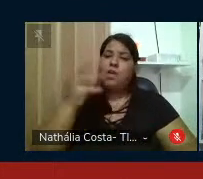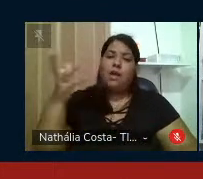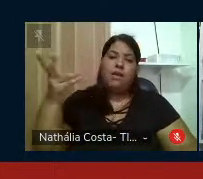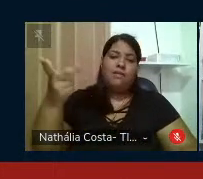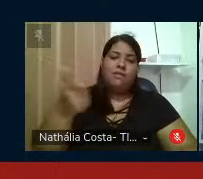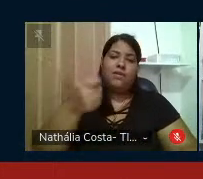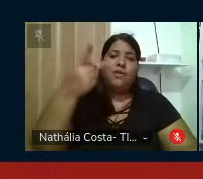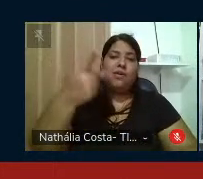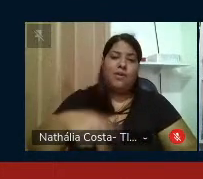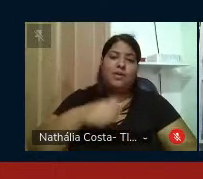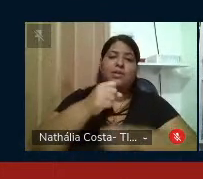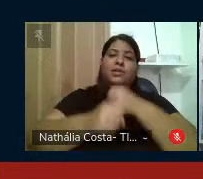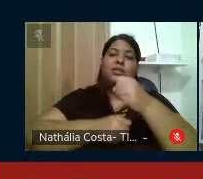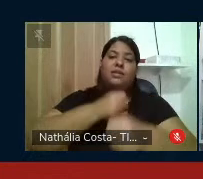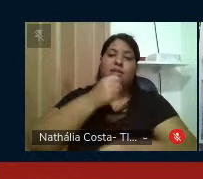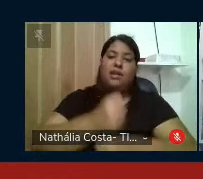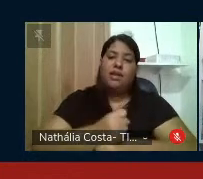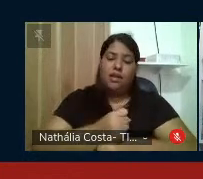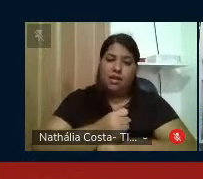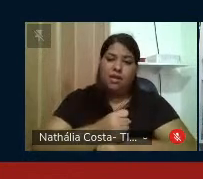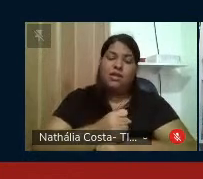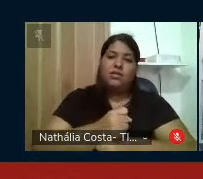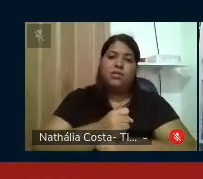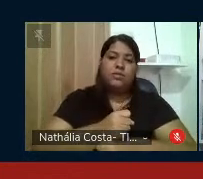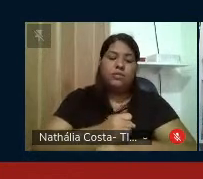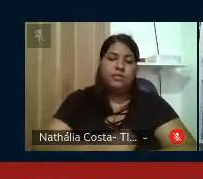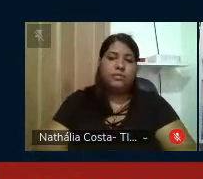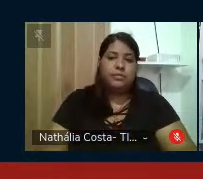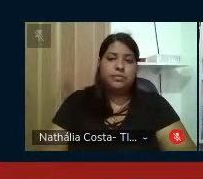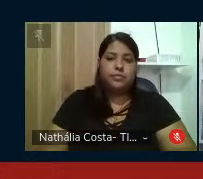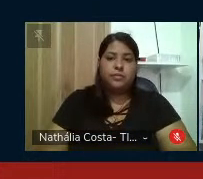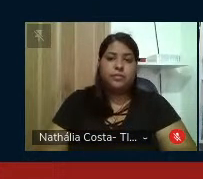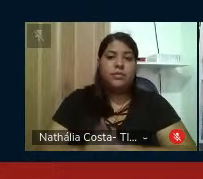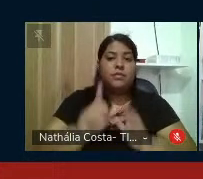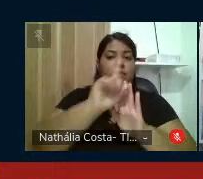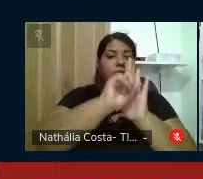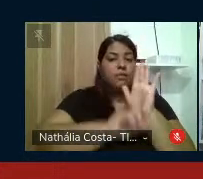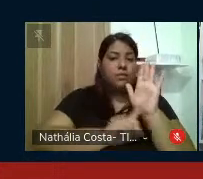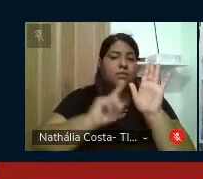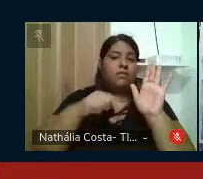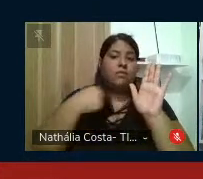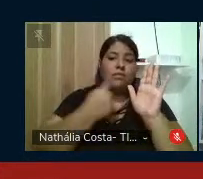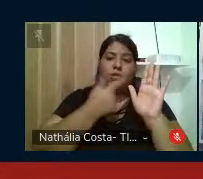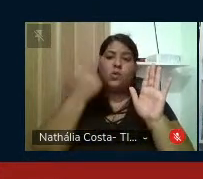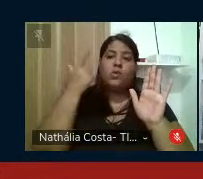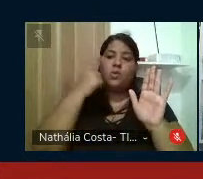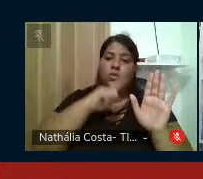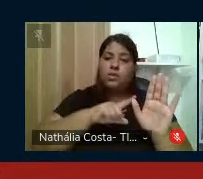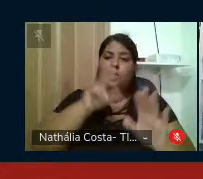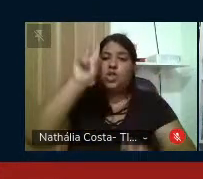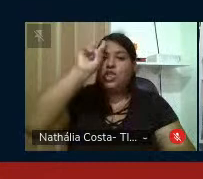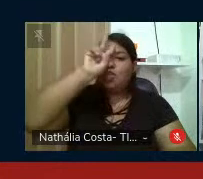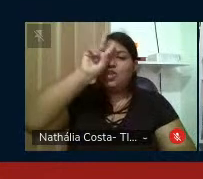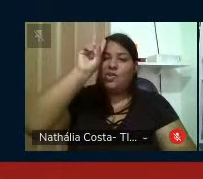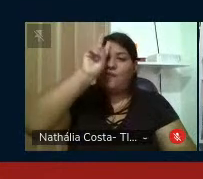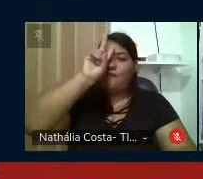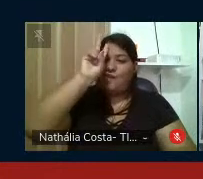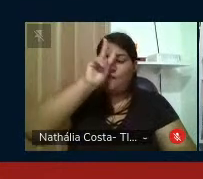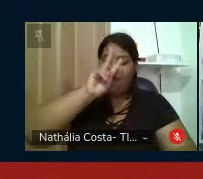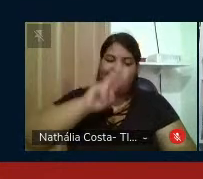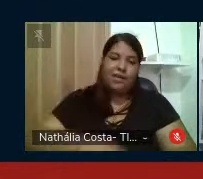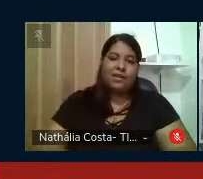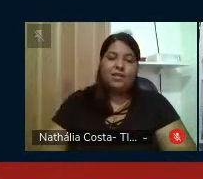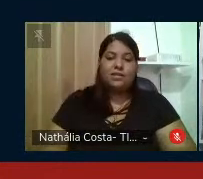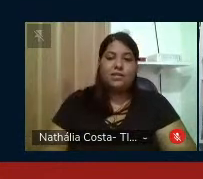esse ano, justa, aí com os direitos que nós obtivemos ao longo da história, e